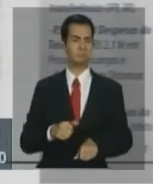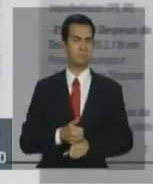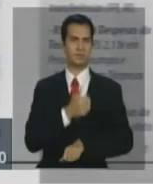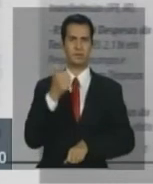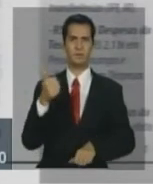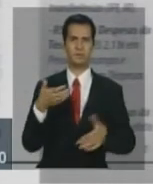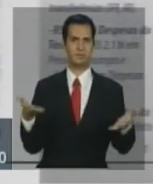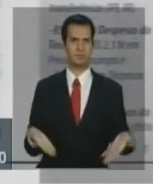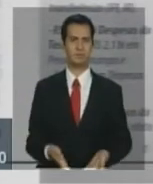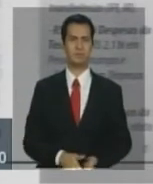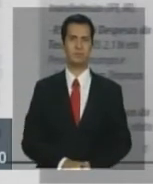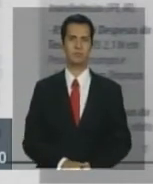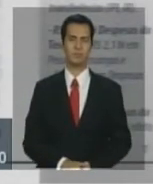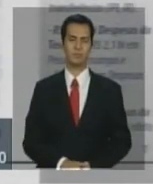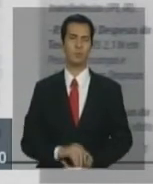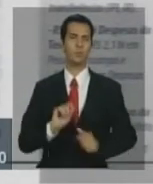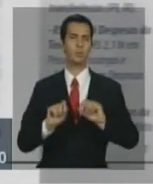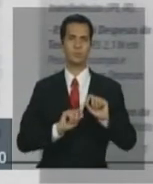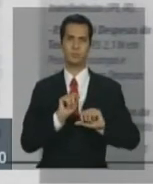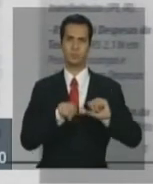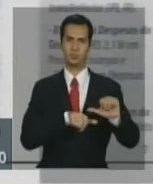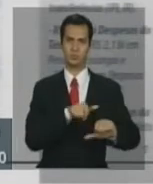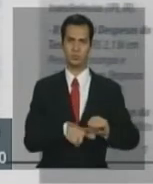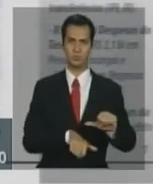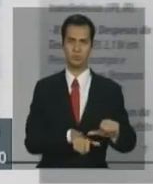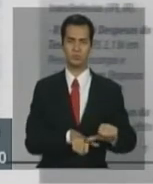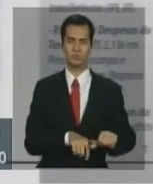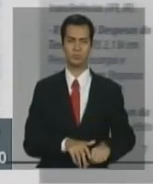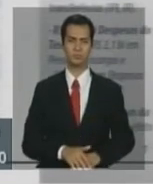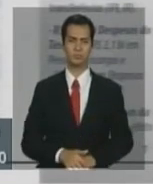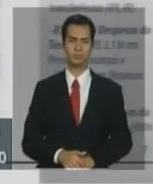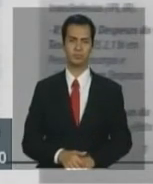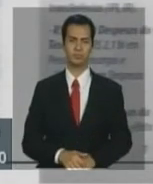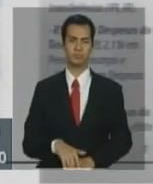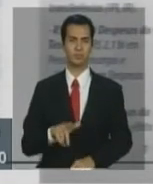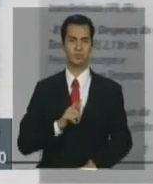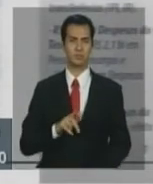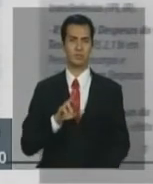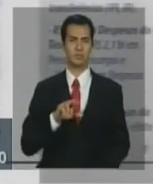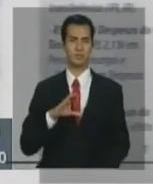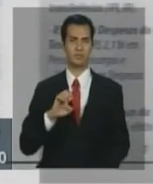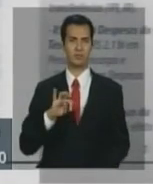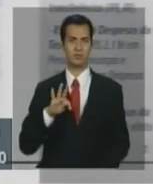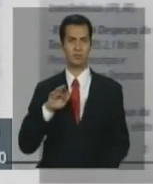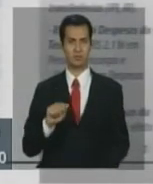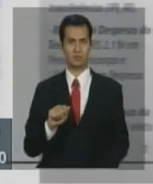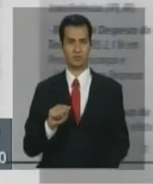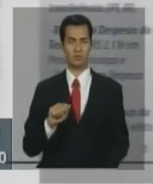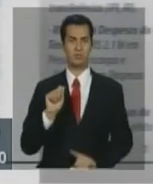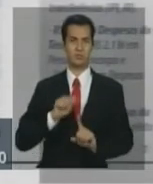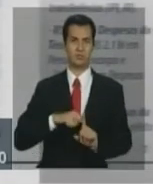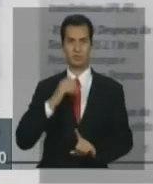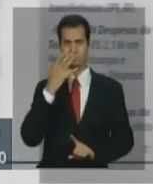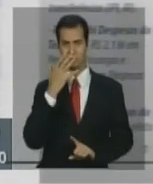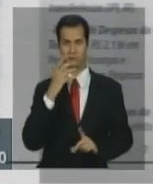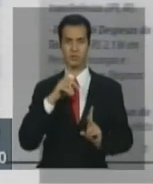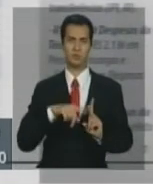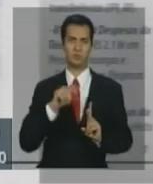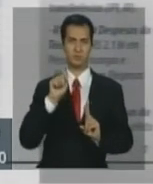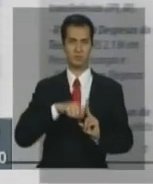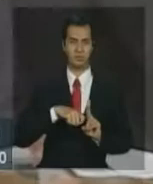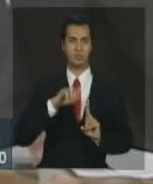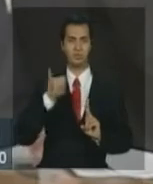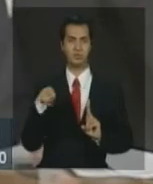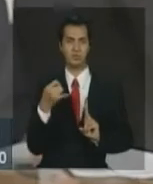Os principais mudanças decorrem na receita do mês de fevereiro contra janeiro, aí feito o